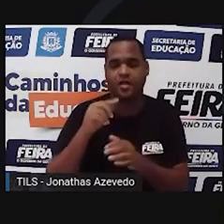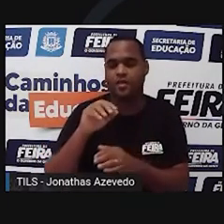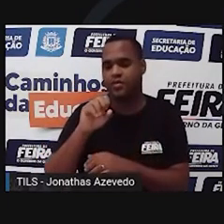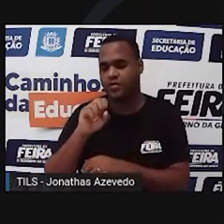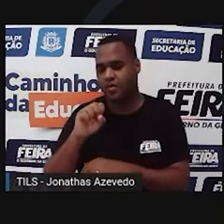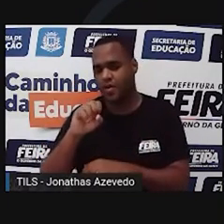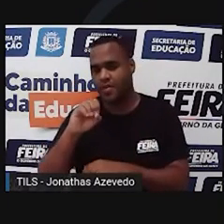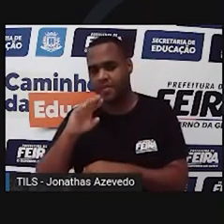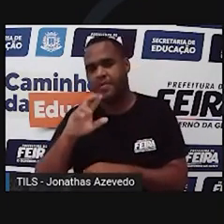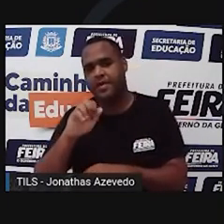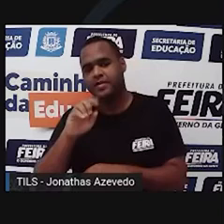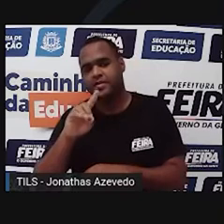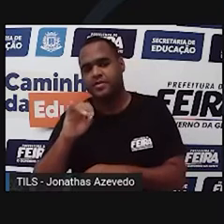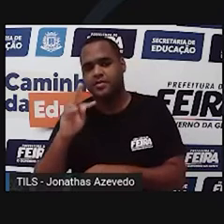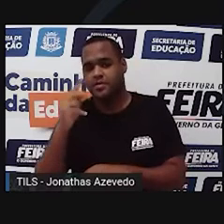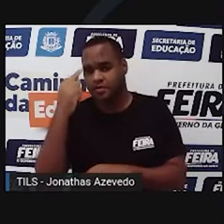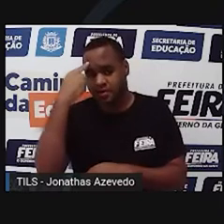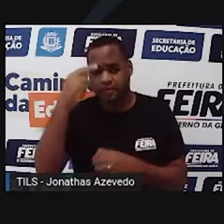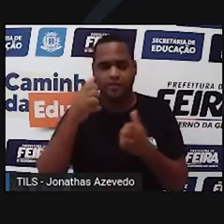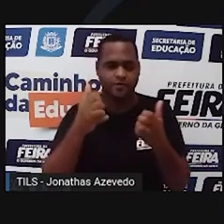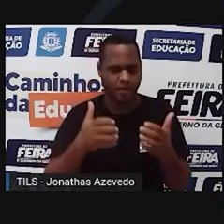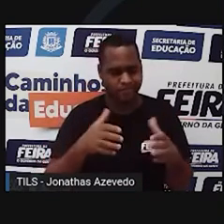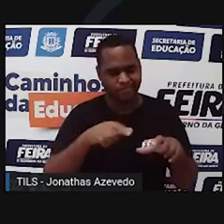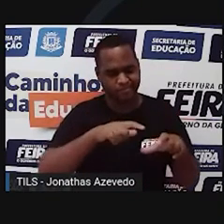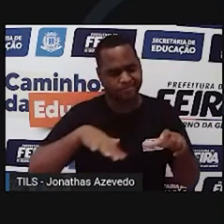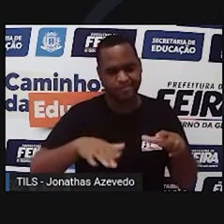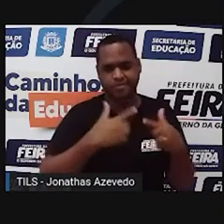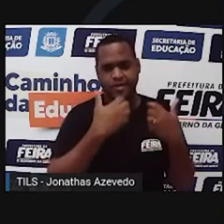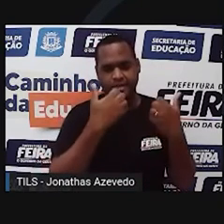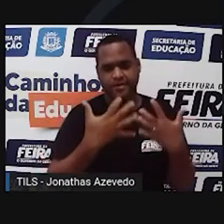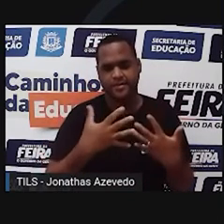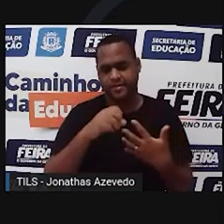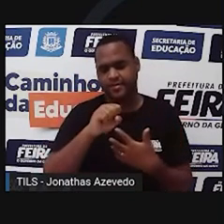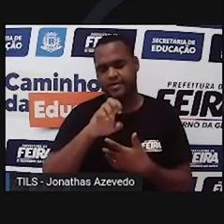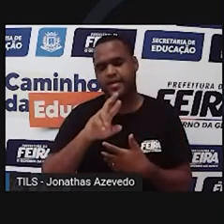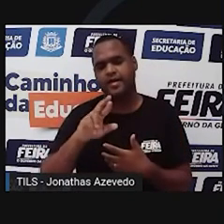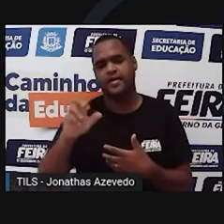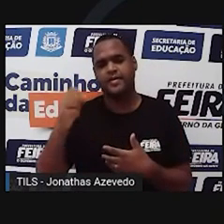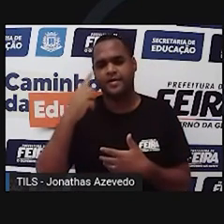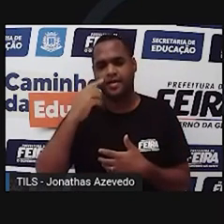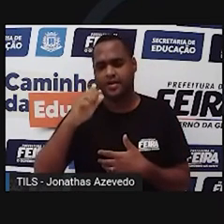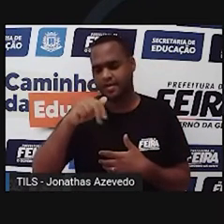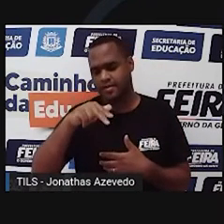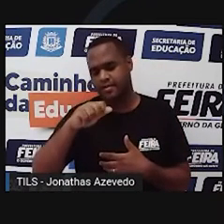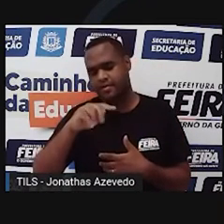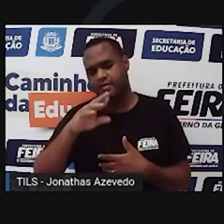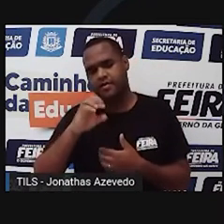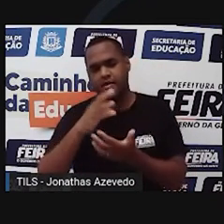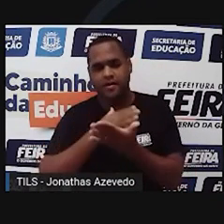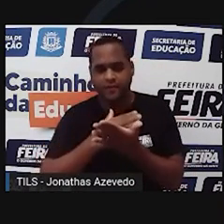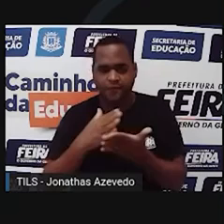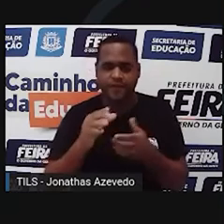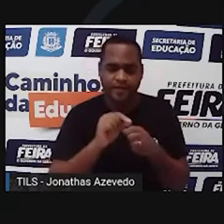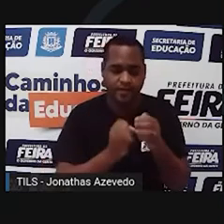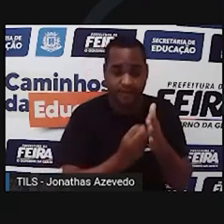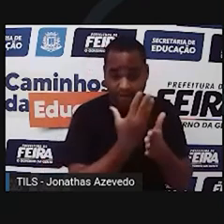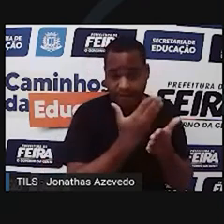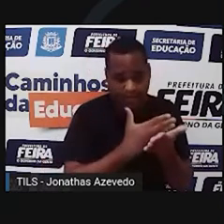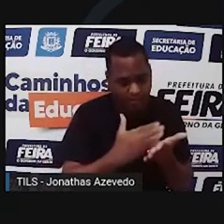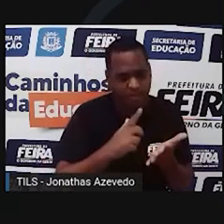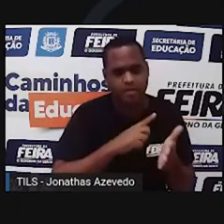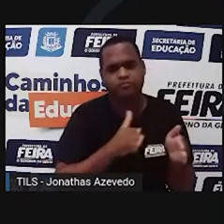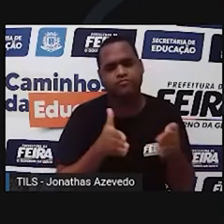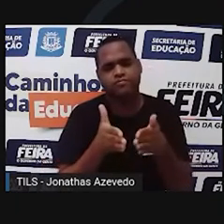e for a montante, eu chego lá na Serra da Canastra, as nascentes do Rio São Francisco, que estão